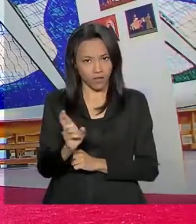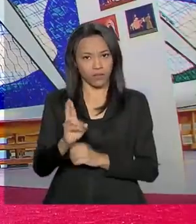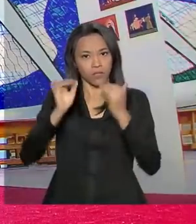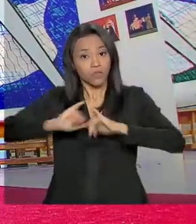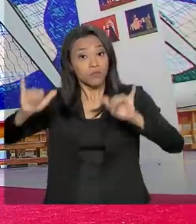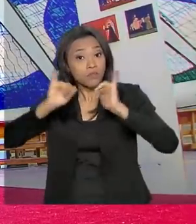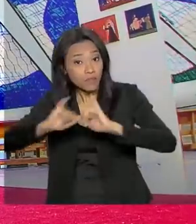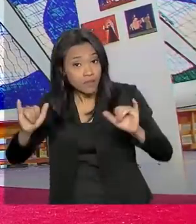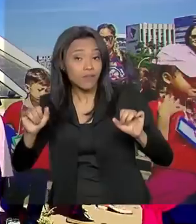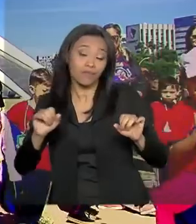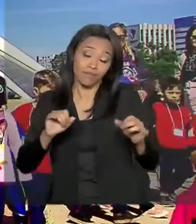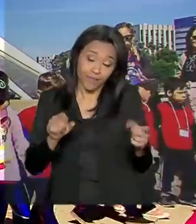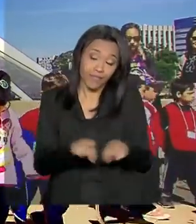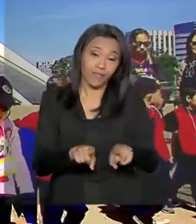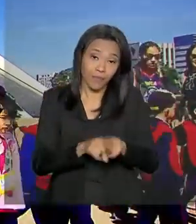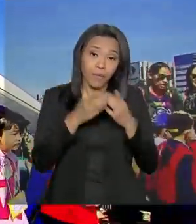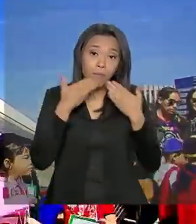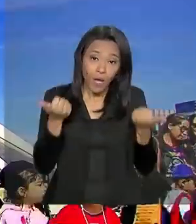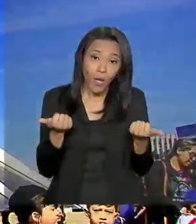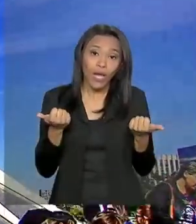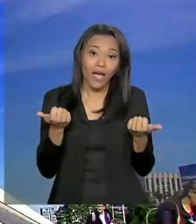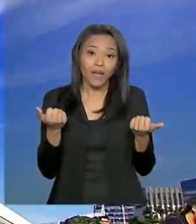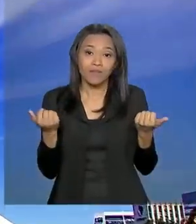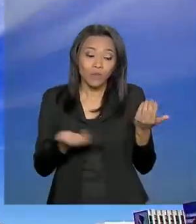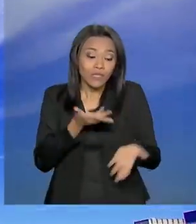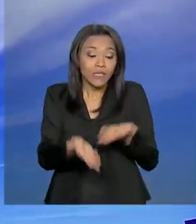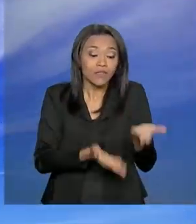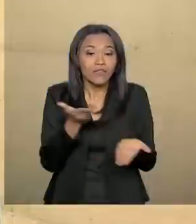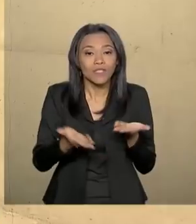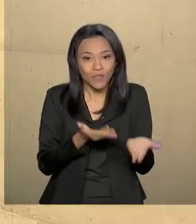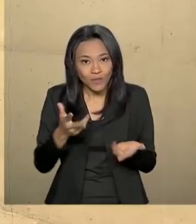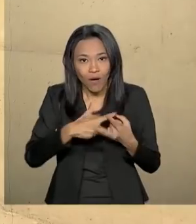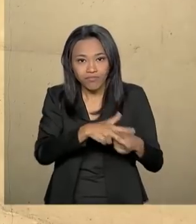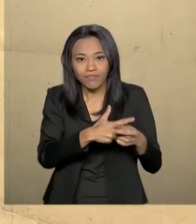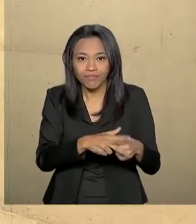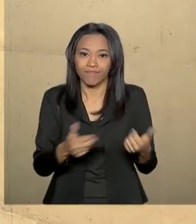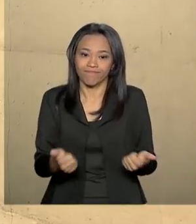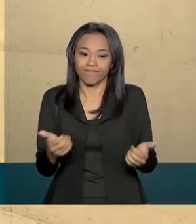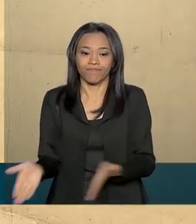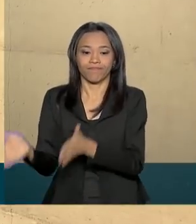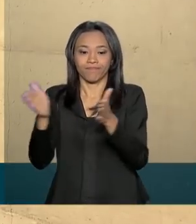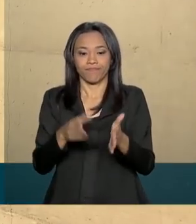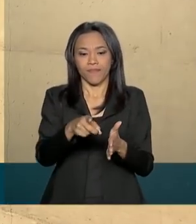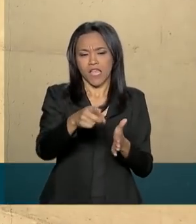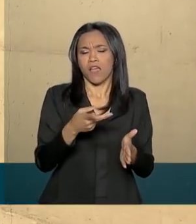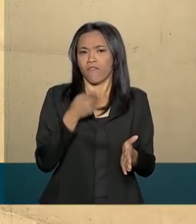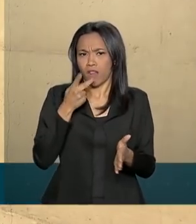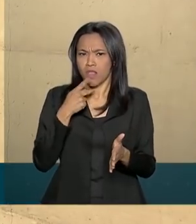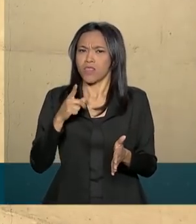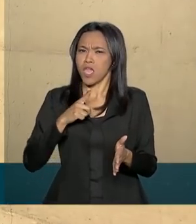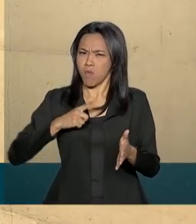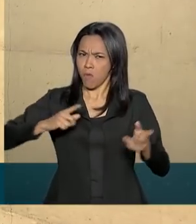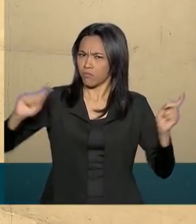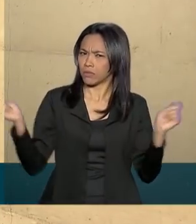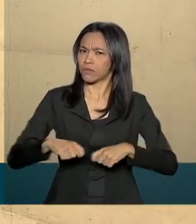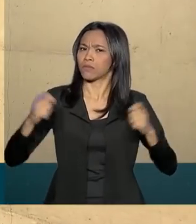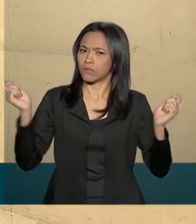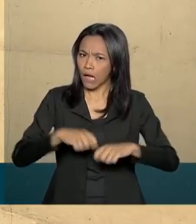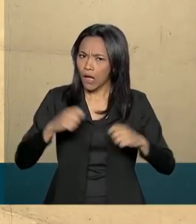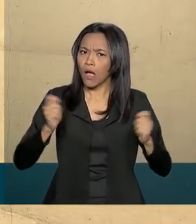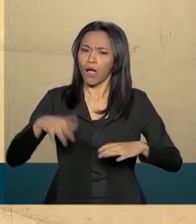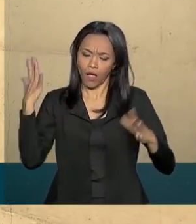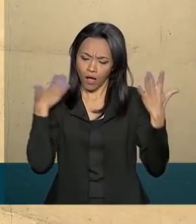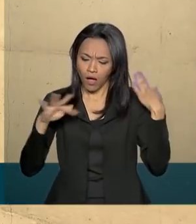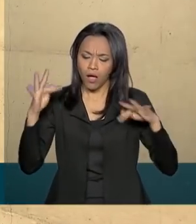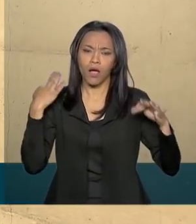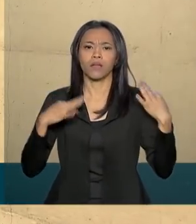inovação e, claro, melhoria dos serviços voltados ao turismo. A gente tem um potencial turístico muito grande, um ativo dos mais